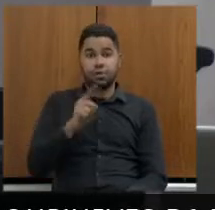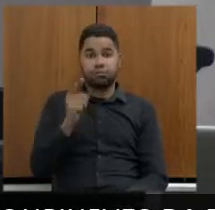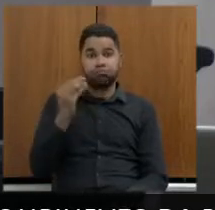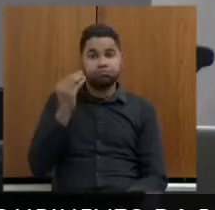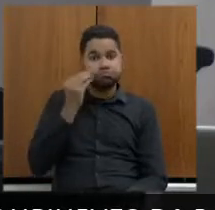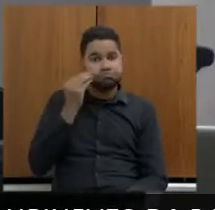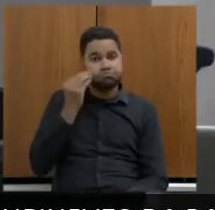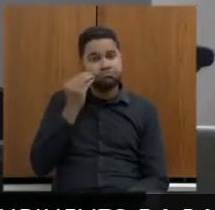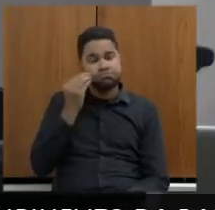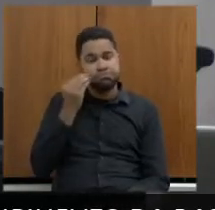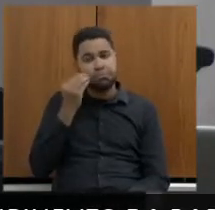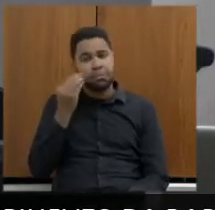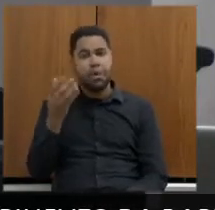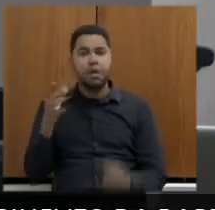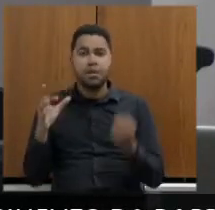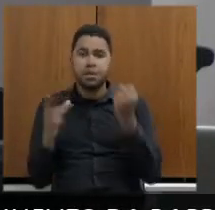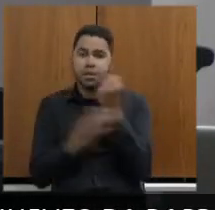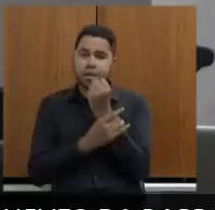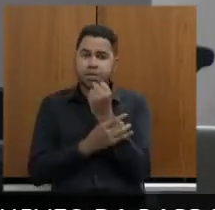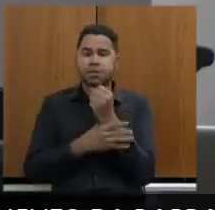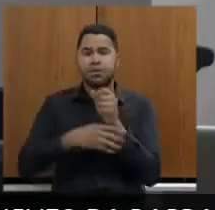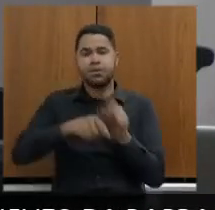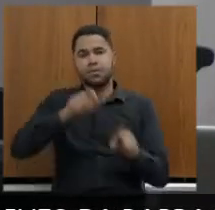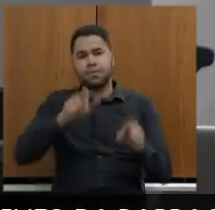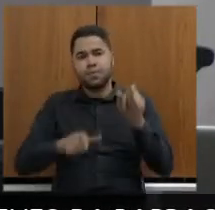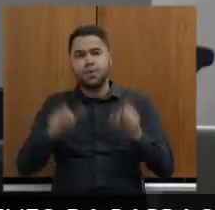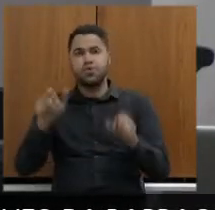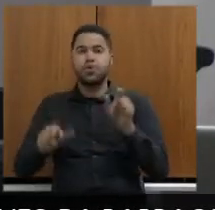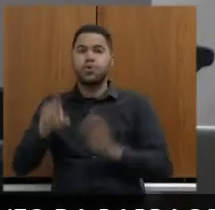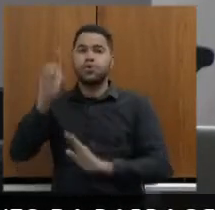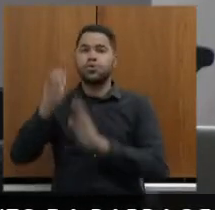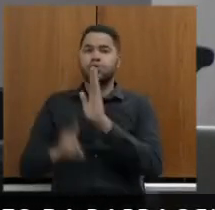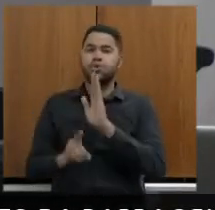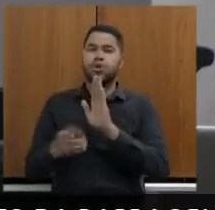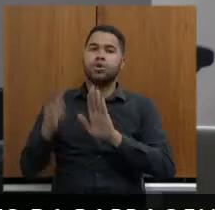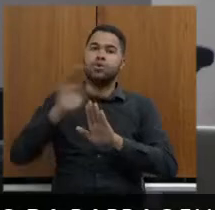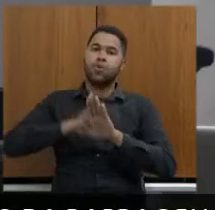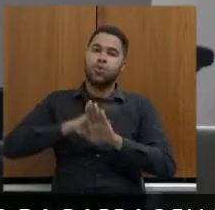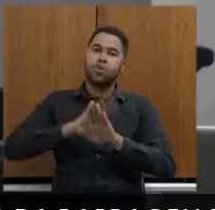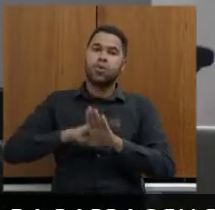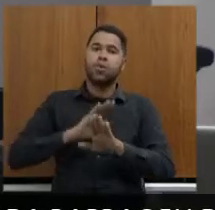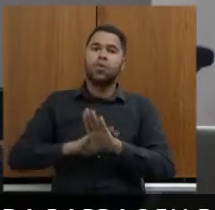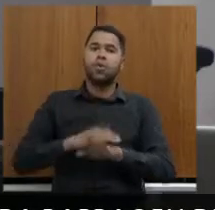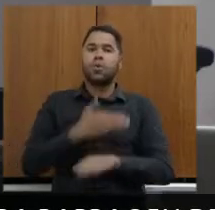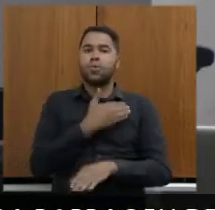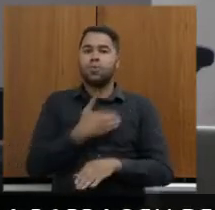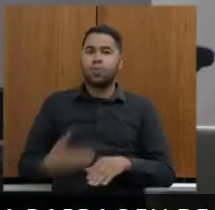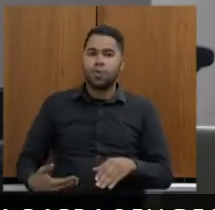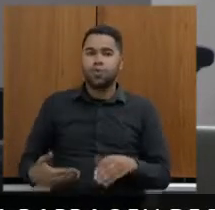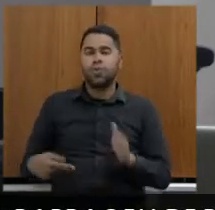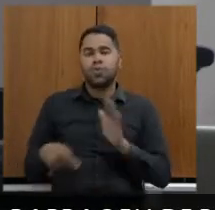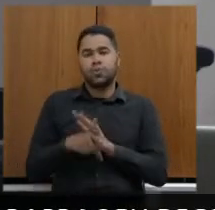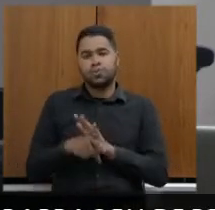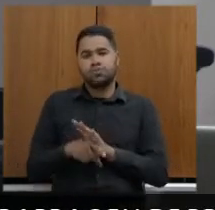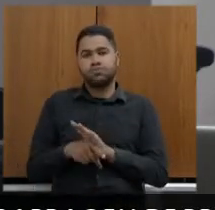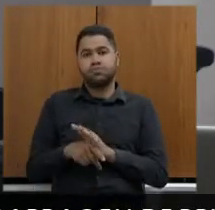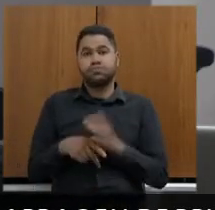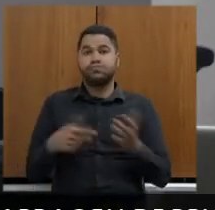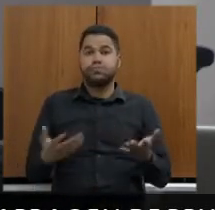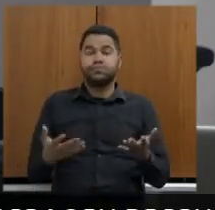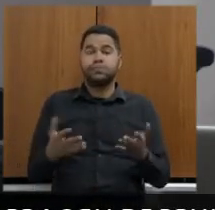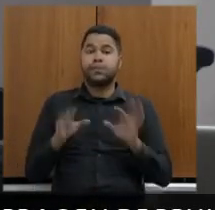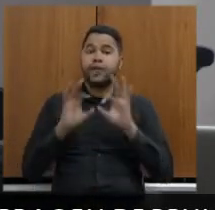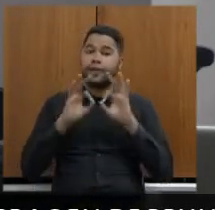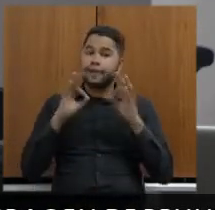garantir a essas pessoas o direito subjetivo público à regularização fundiária urbana porque essas